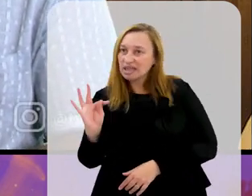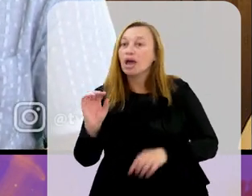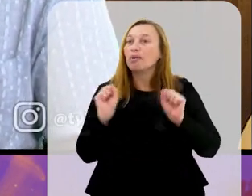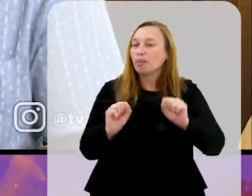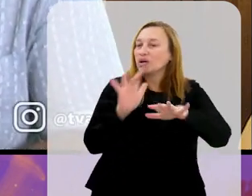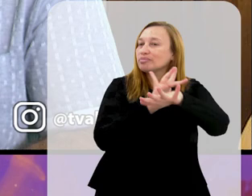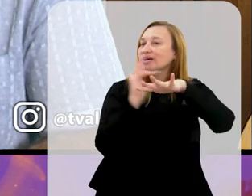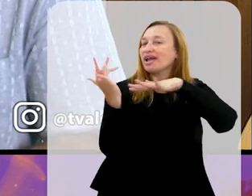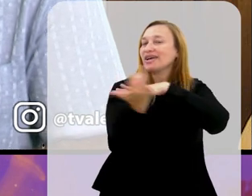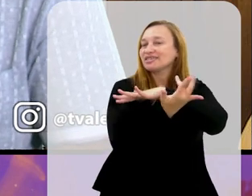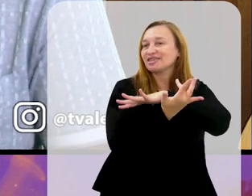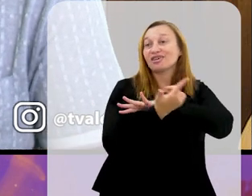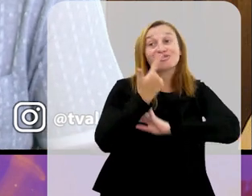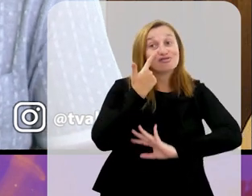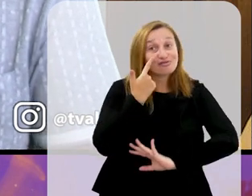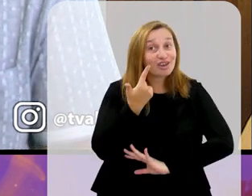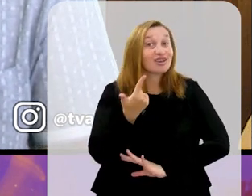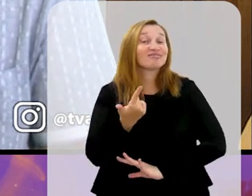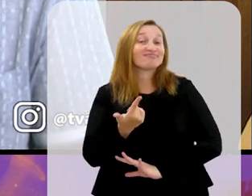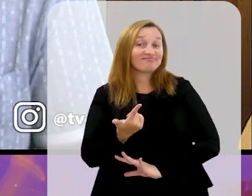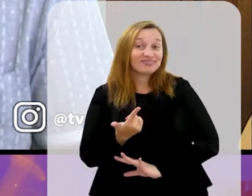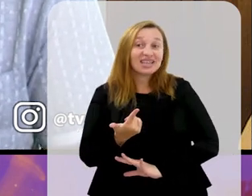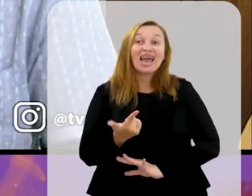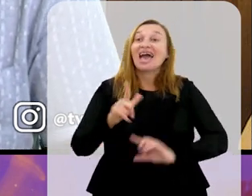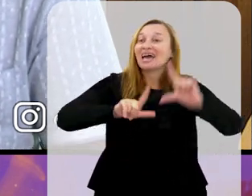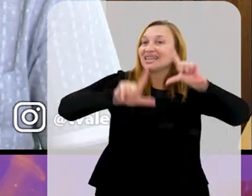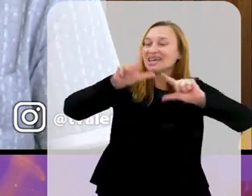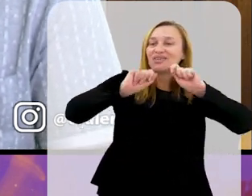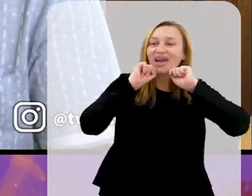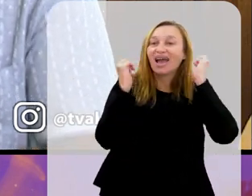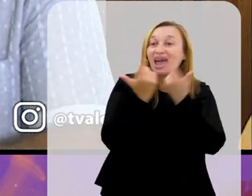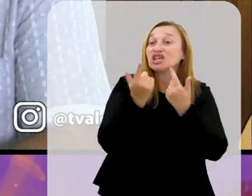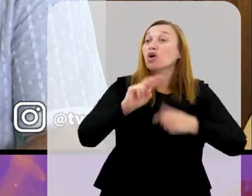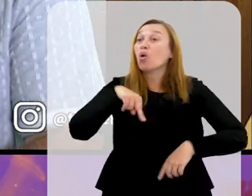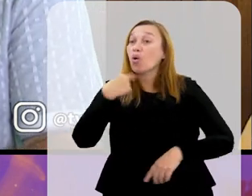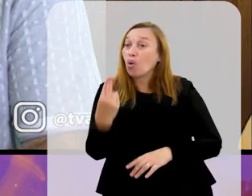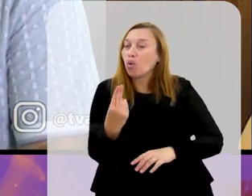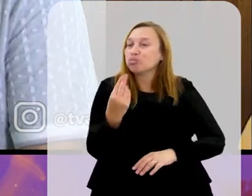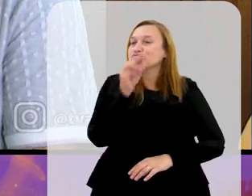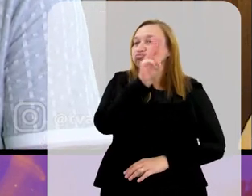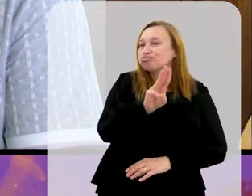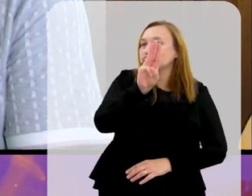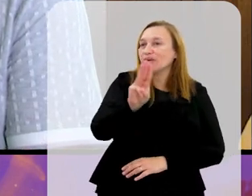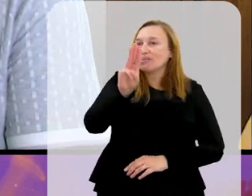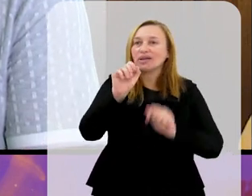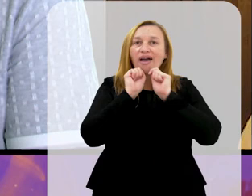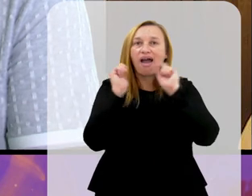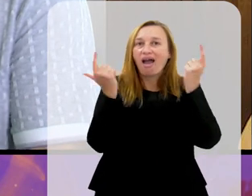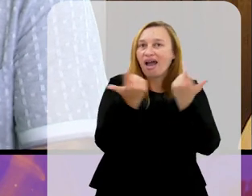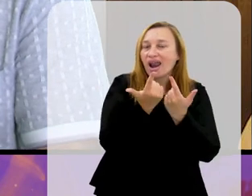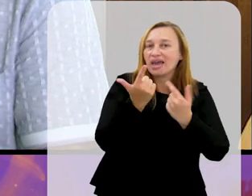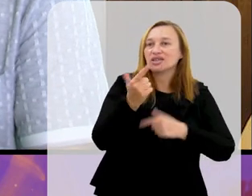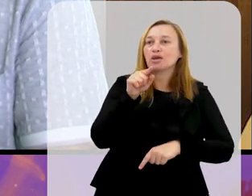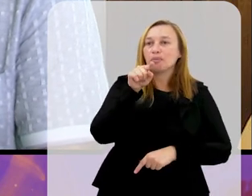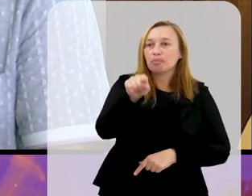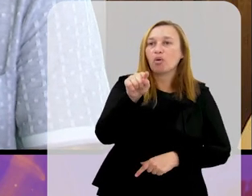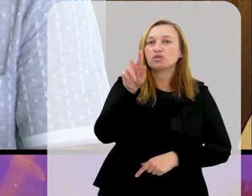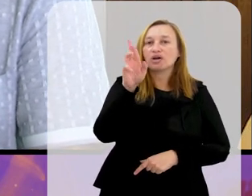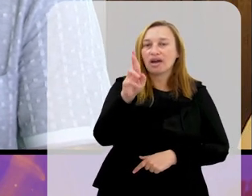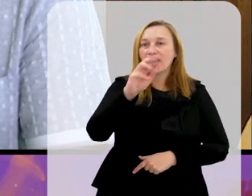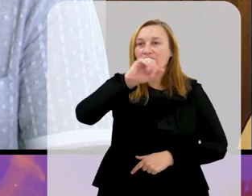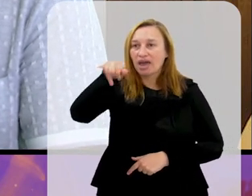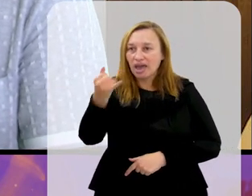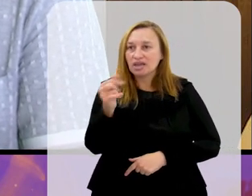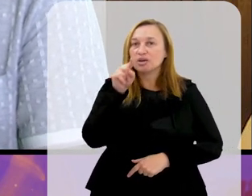pode assistir pelas redes sociais, à TV Alerje ou também no endereço da internet, www